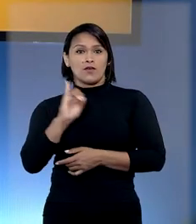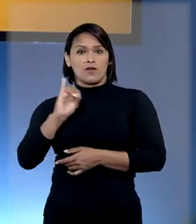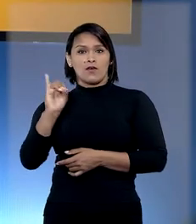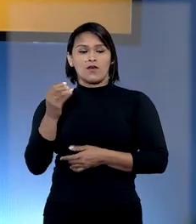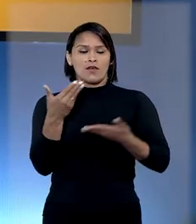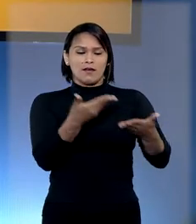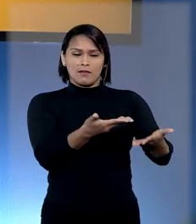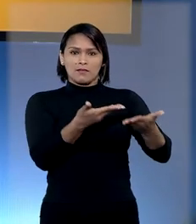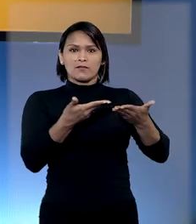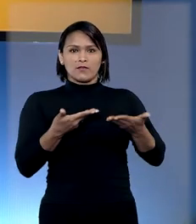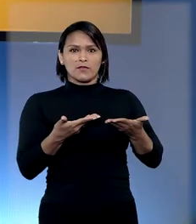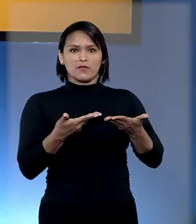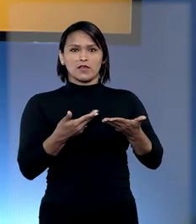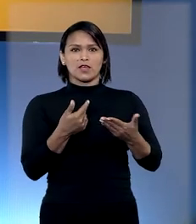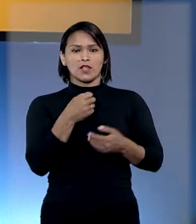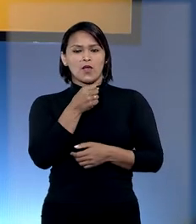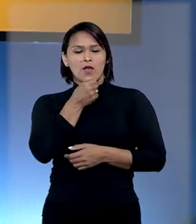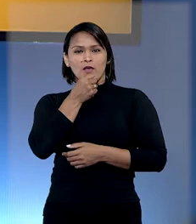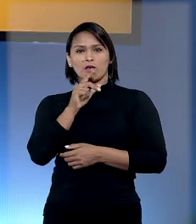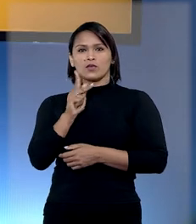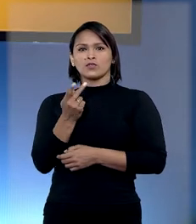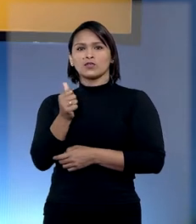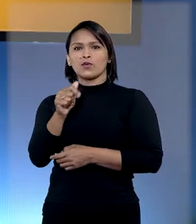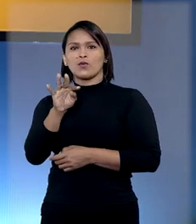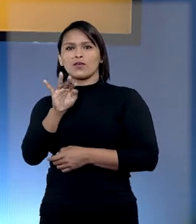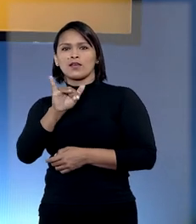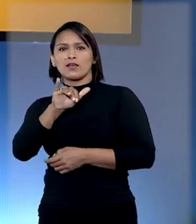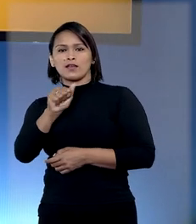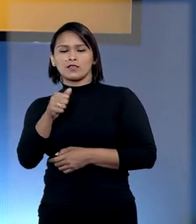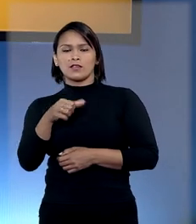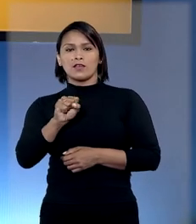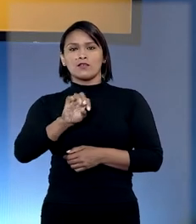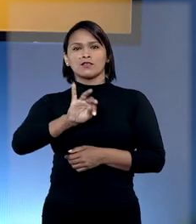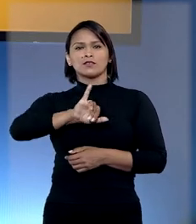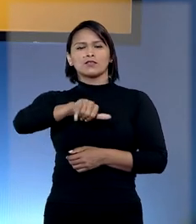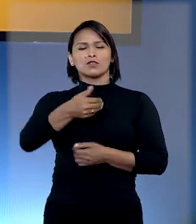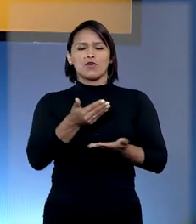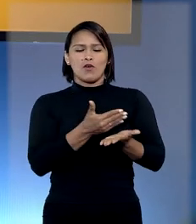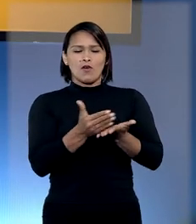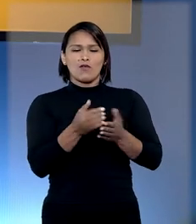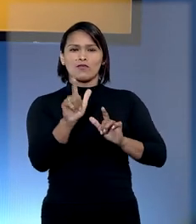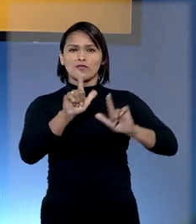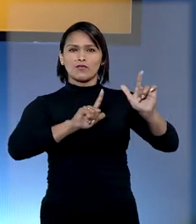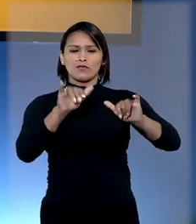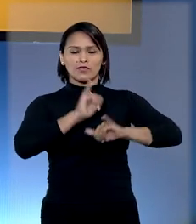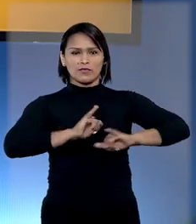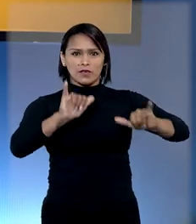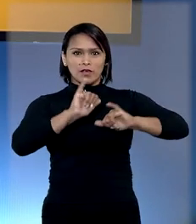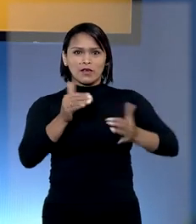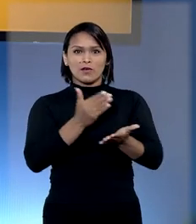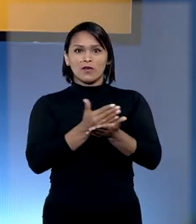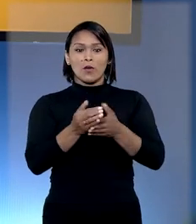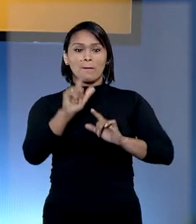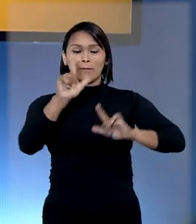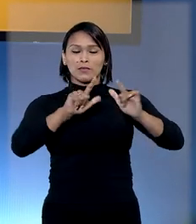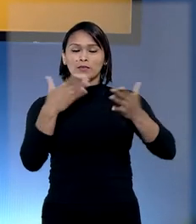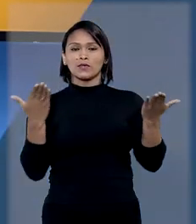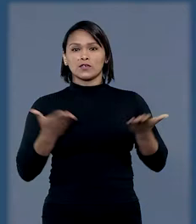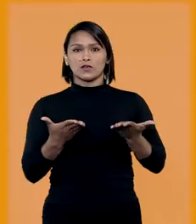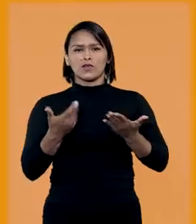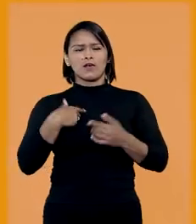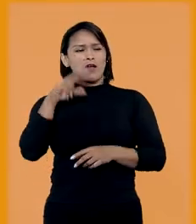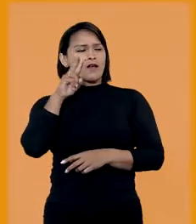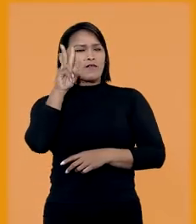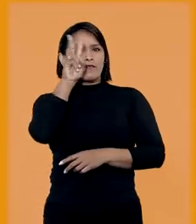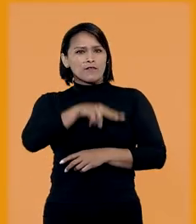Olá, seja muito bem-vindo. Eu sou Kátia Gomes e o STJ Notícias está no ar. No programa de hoje